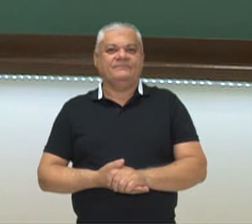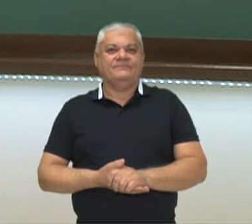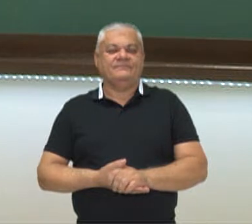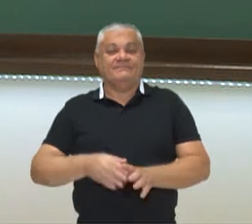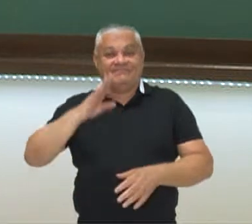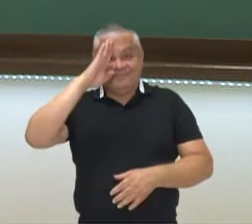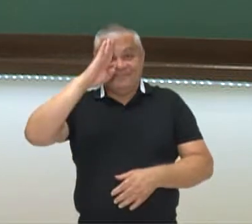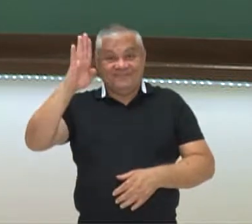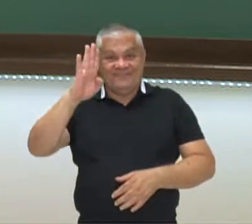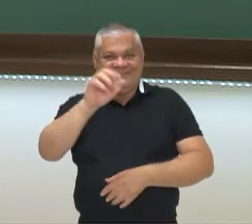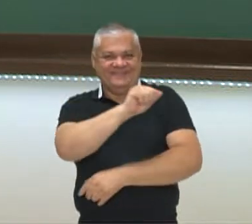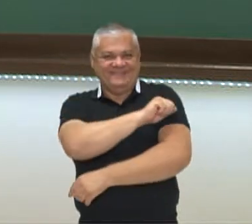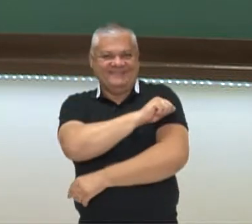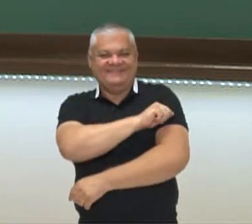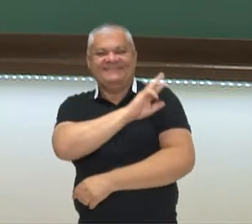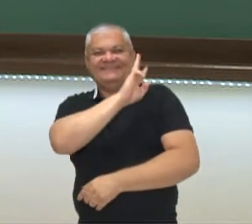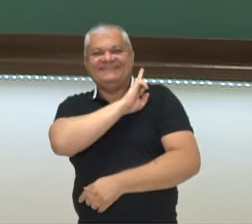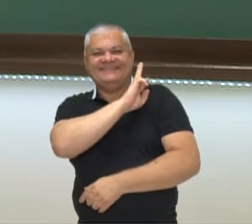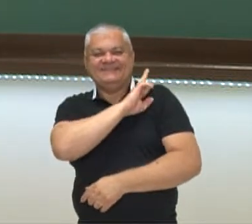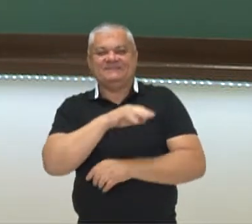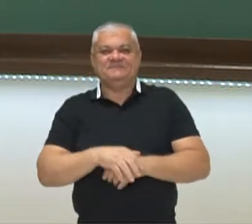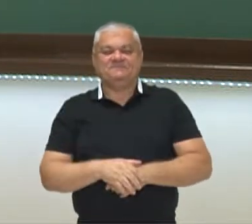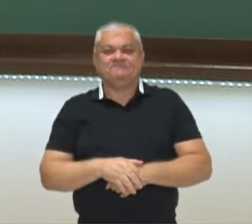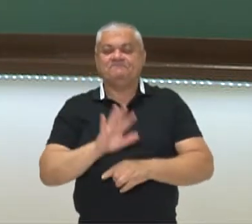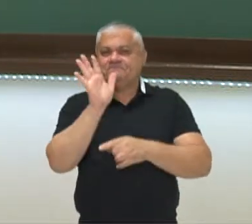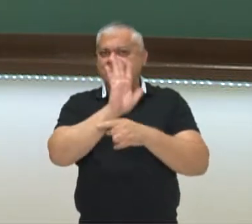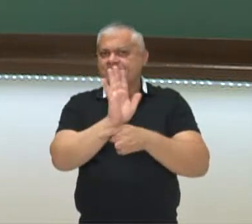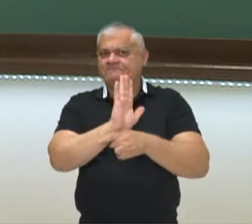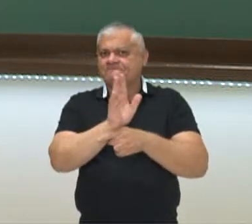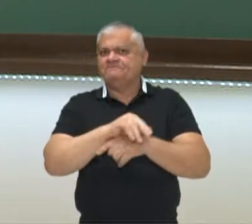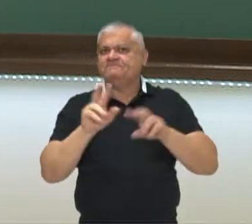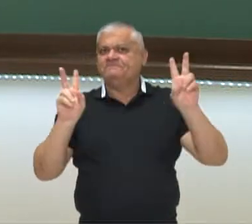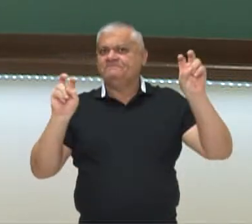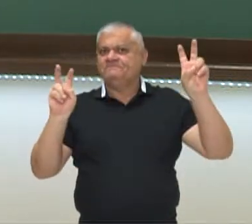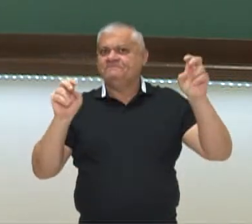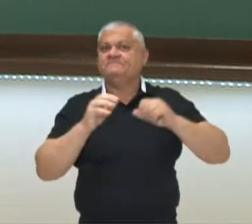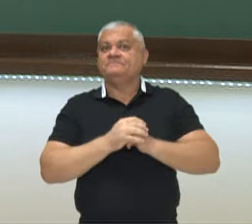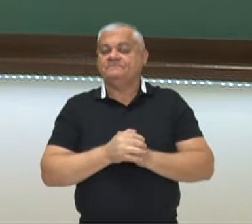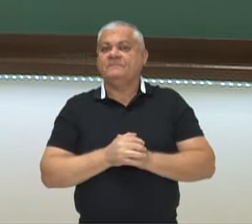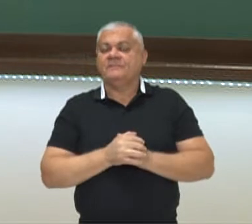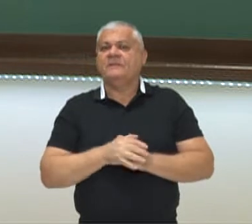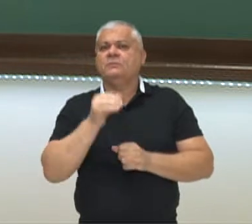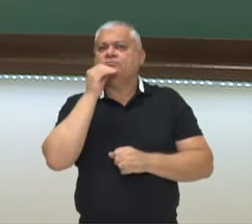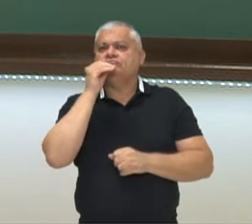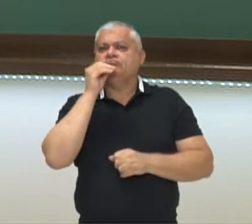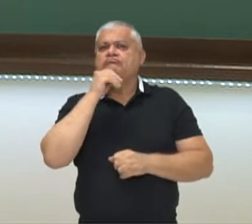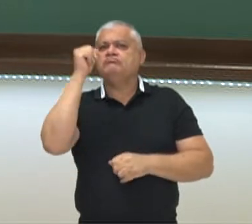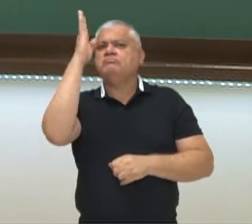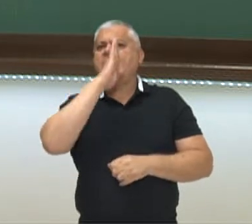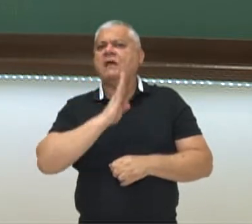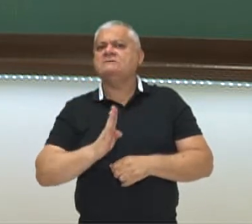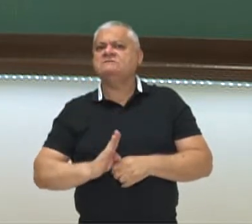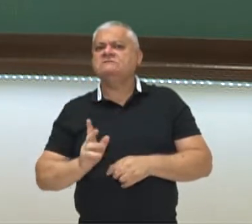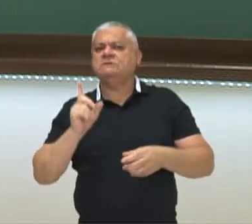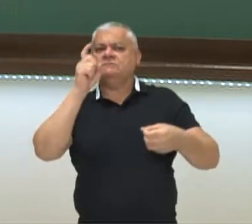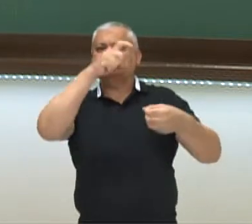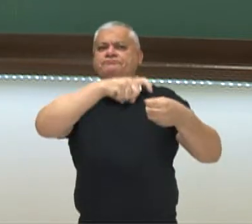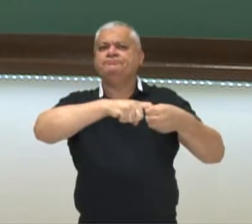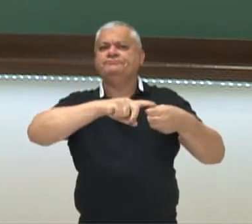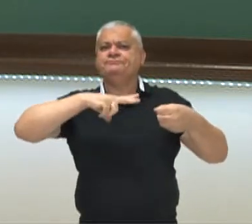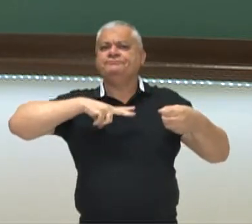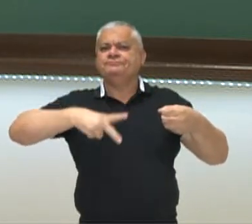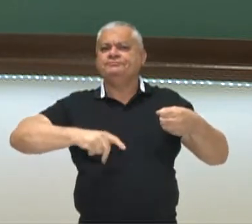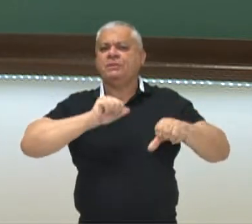Olá, estudantes da terceira série. Nesse vídeo vamos falar sobre o estado do Brasil, colônia e